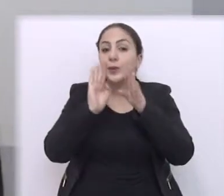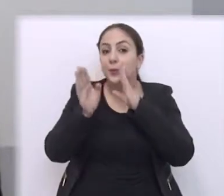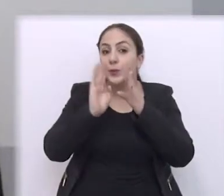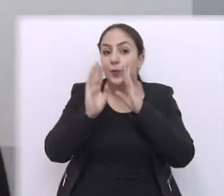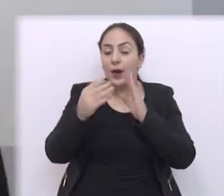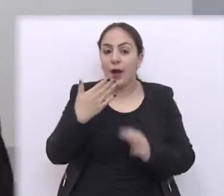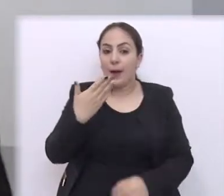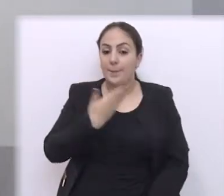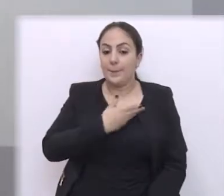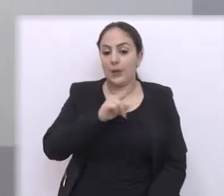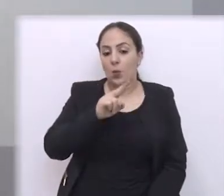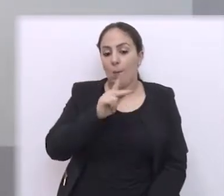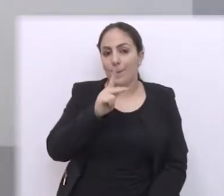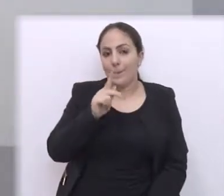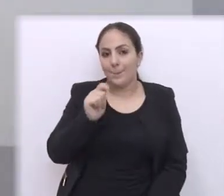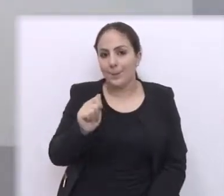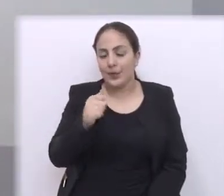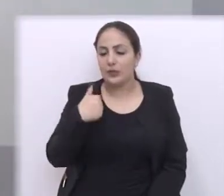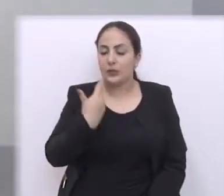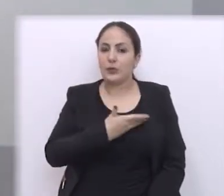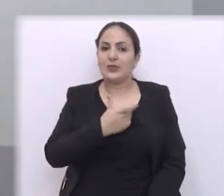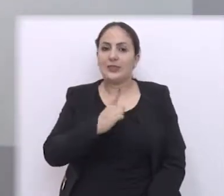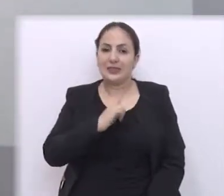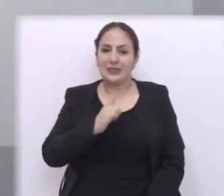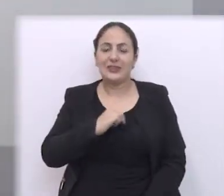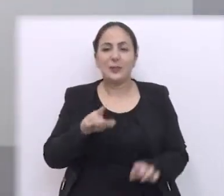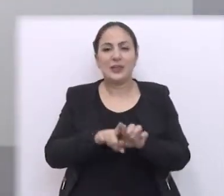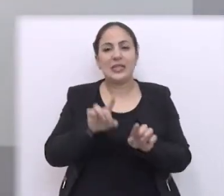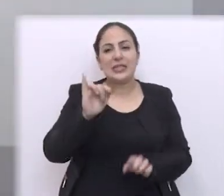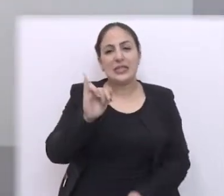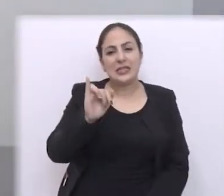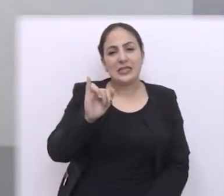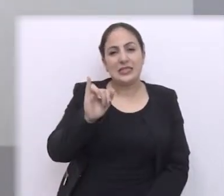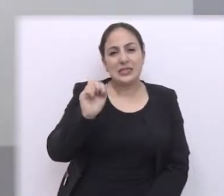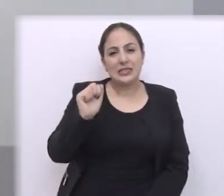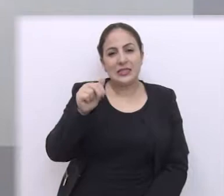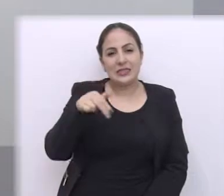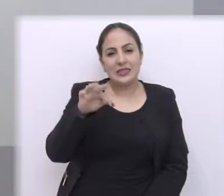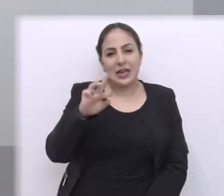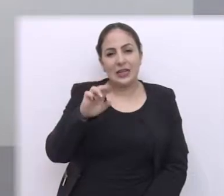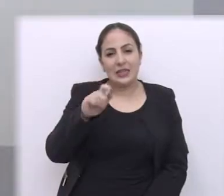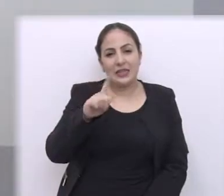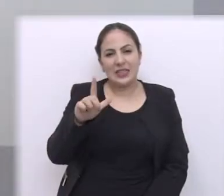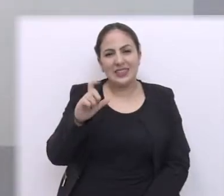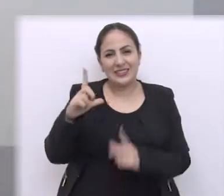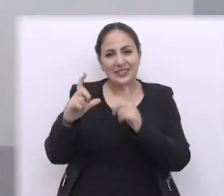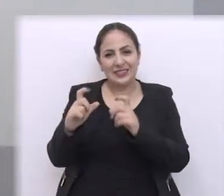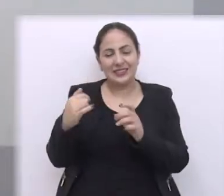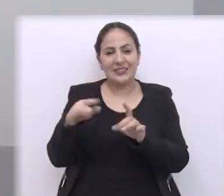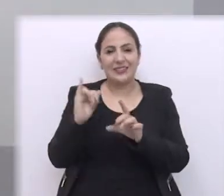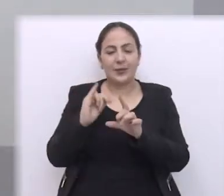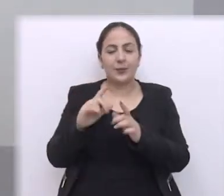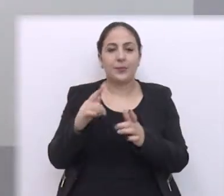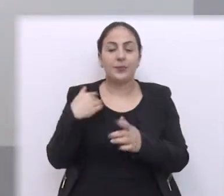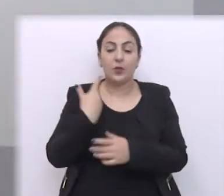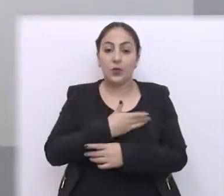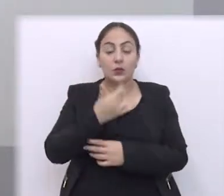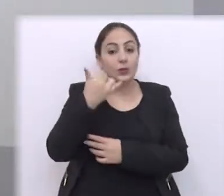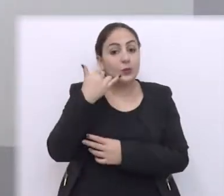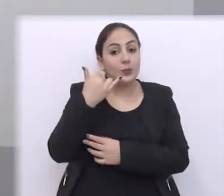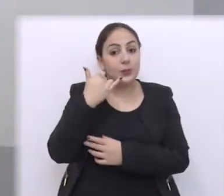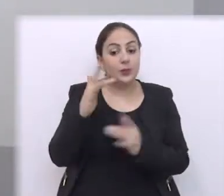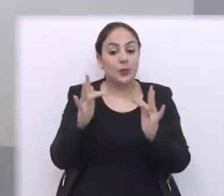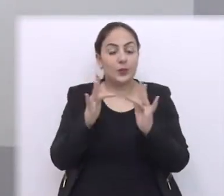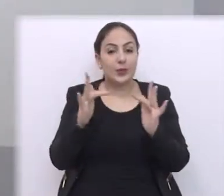página no Facebook, Amigos UPA. Nós temos nosso Instagram também, Amigos UPA. O pessoal pode mandar mensagem, tem os nossos